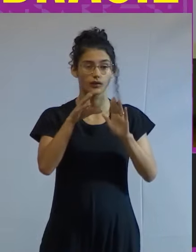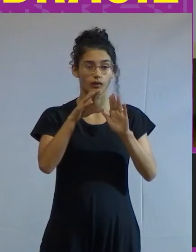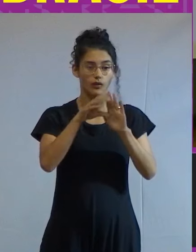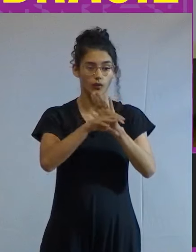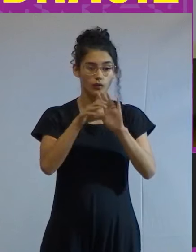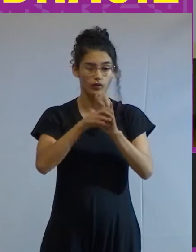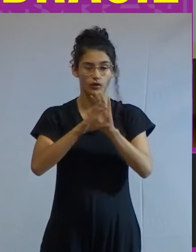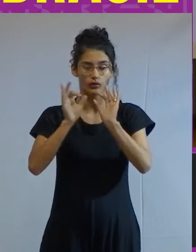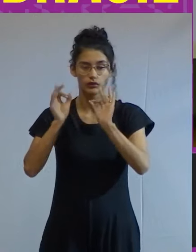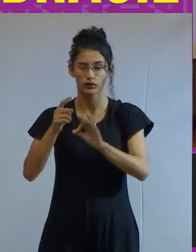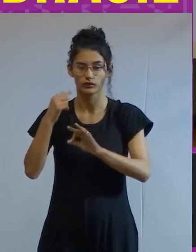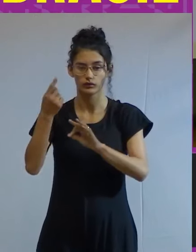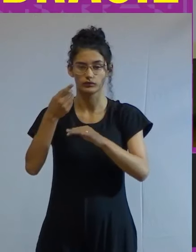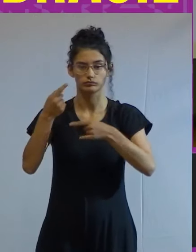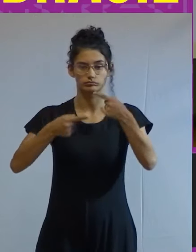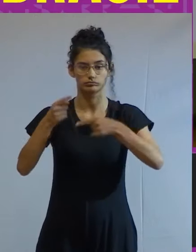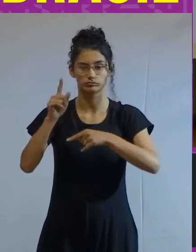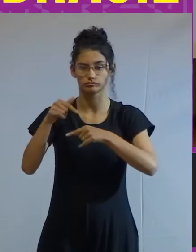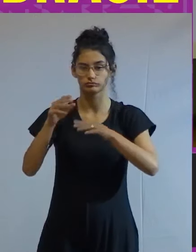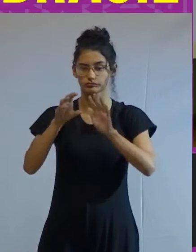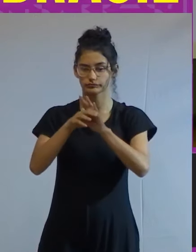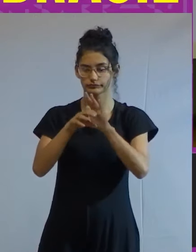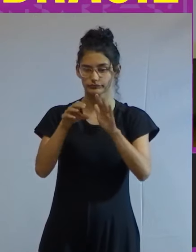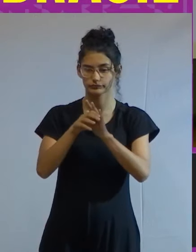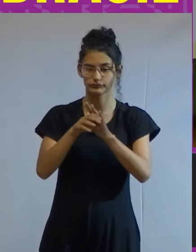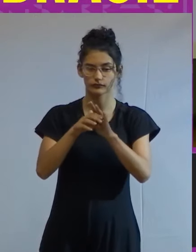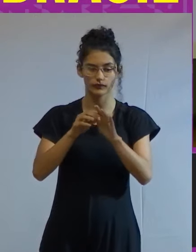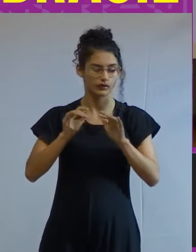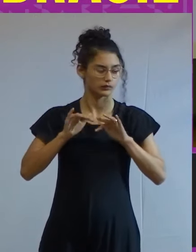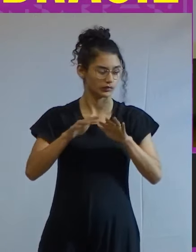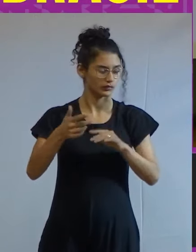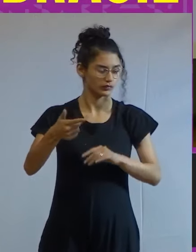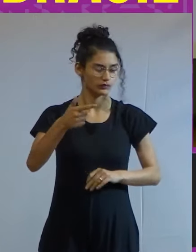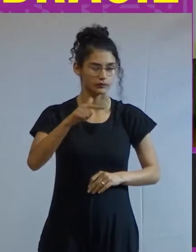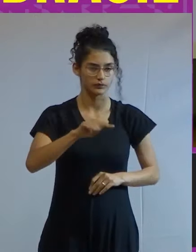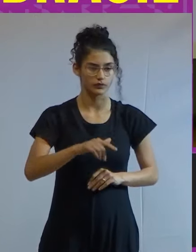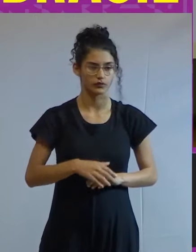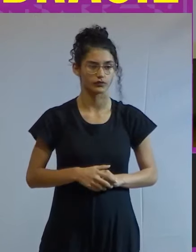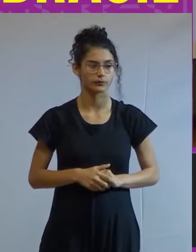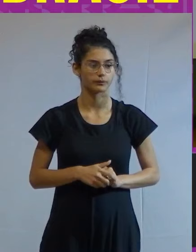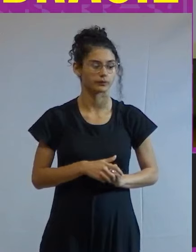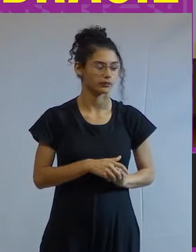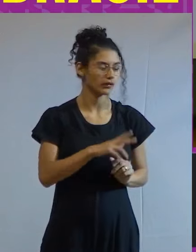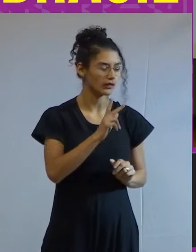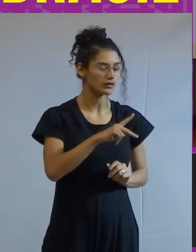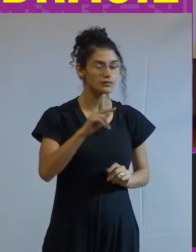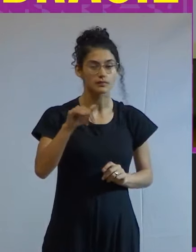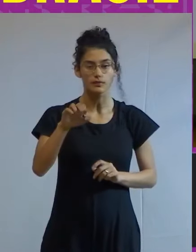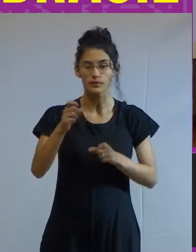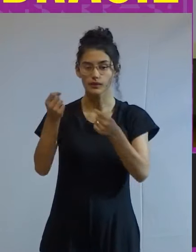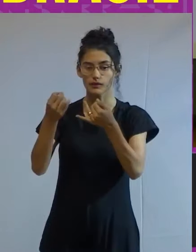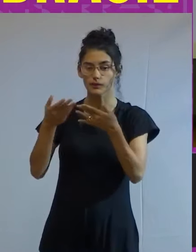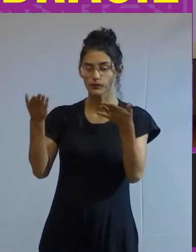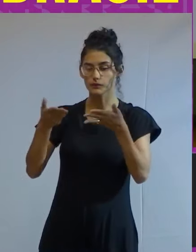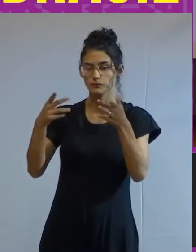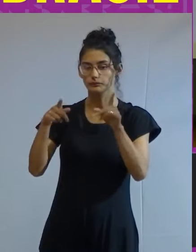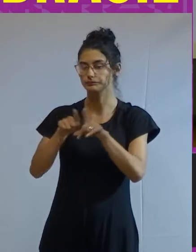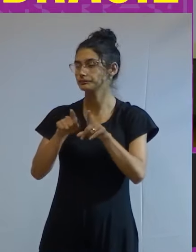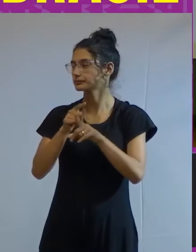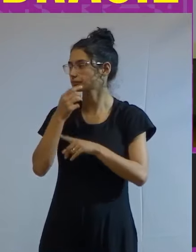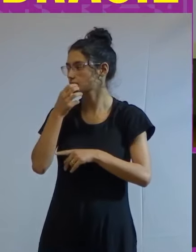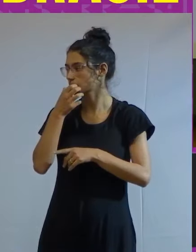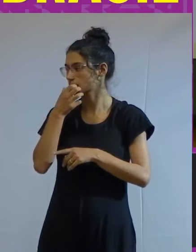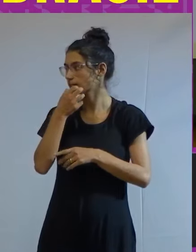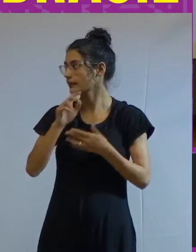correto que nós estamos discutindo é o conceito de redistribuição a professora Leda citou Nancy Fraser num